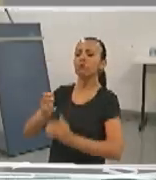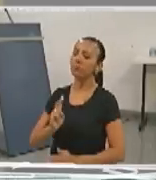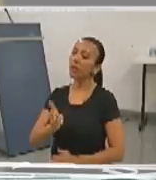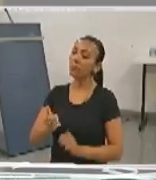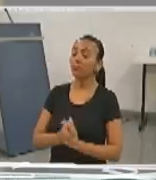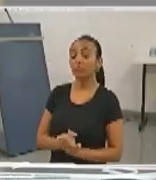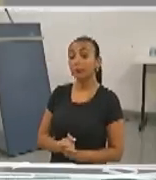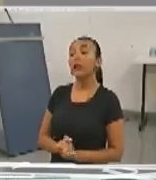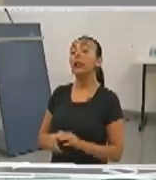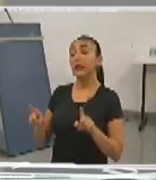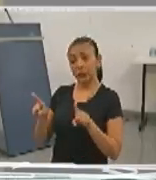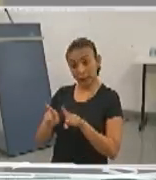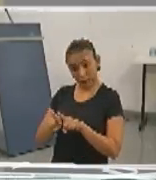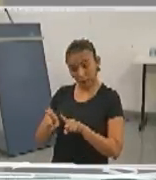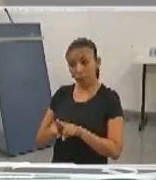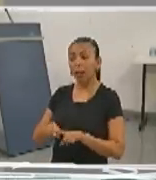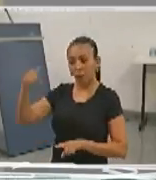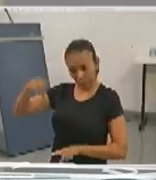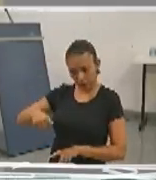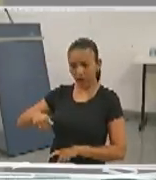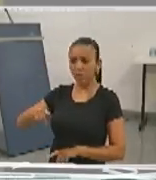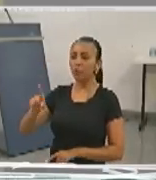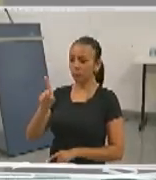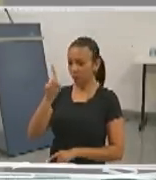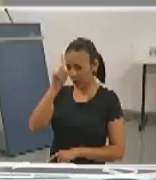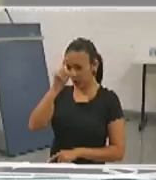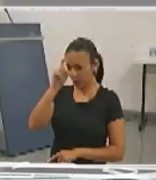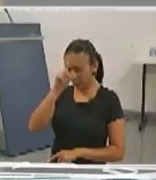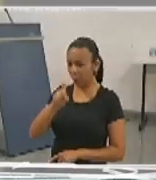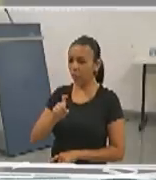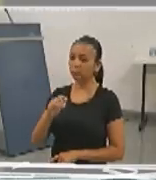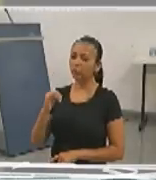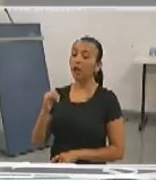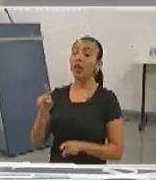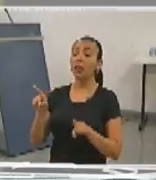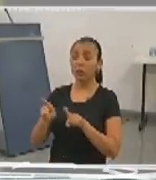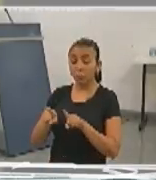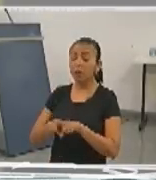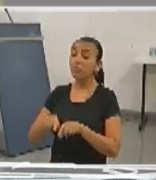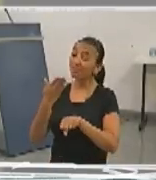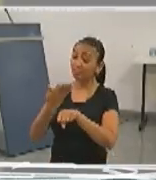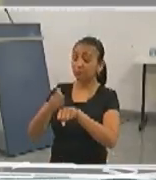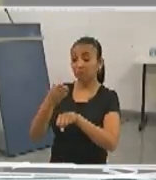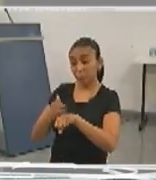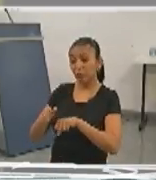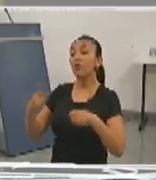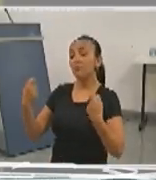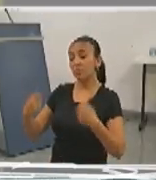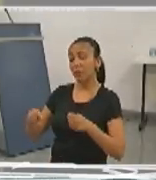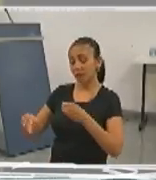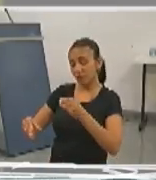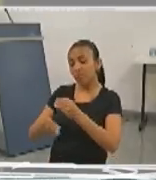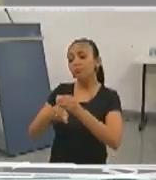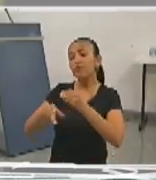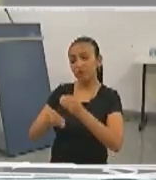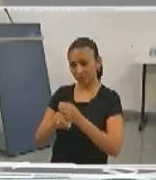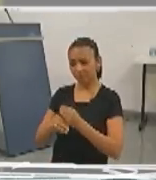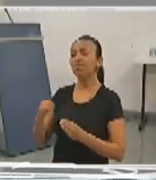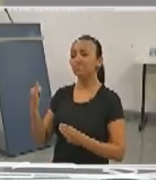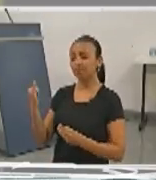E, em particular, o HU, outras condições práticas precisam ser implementadas.